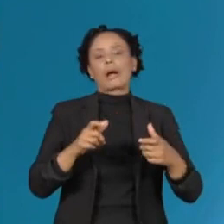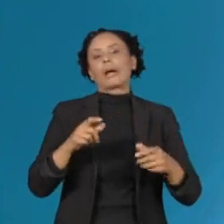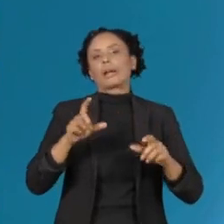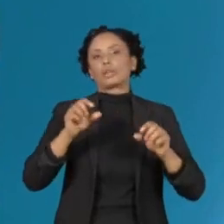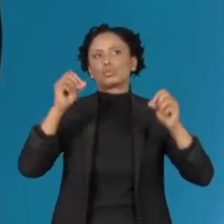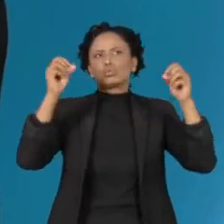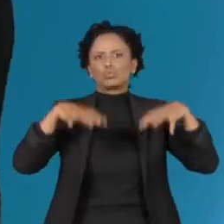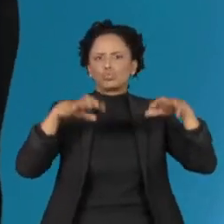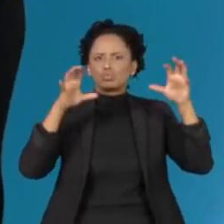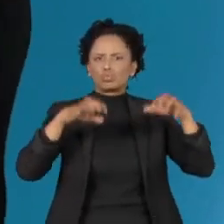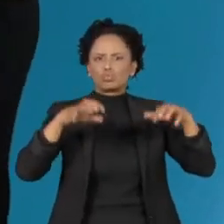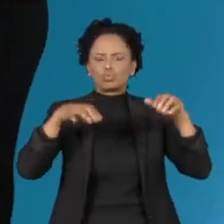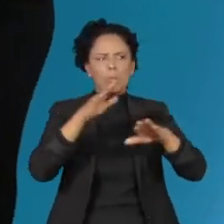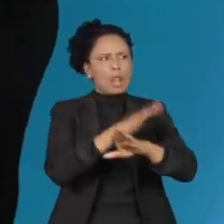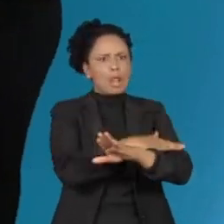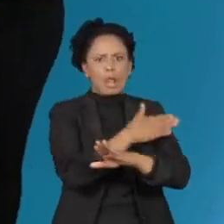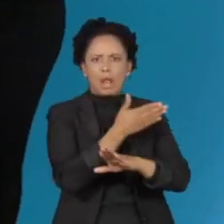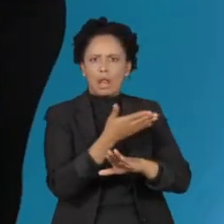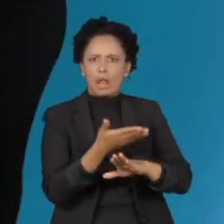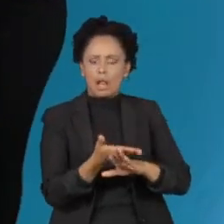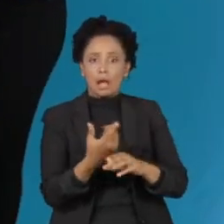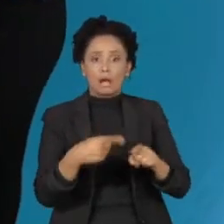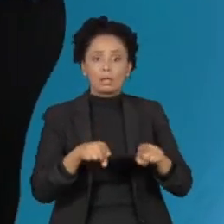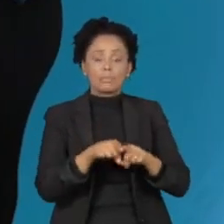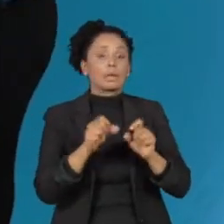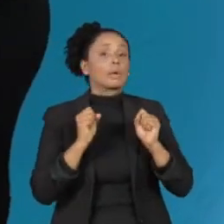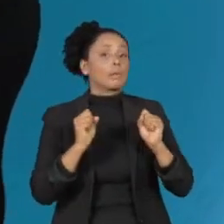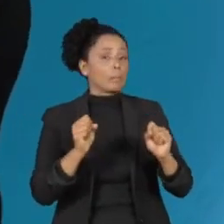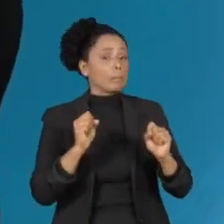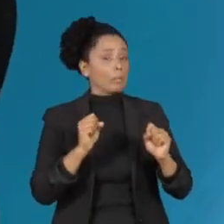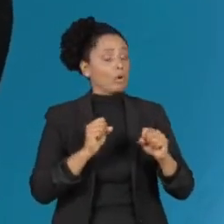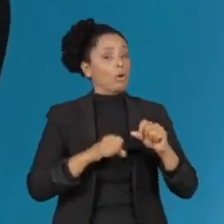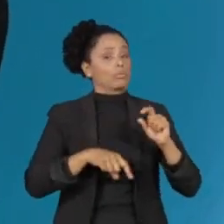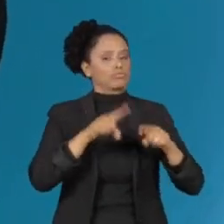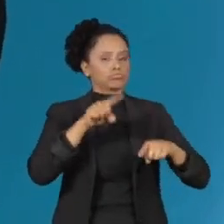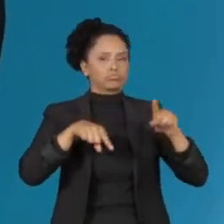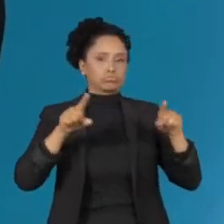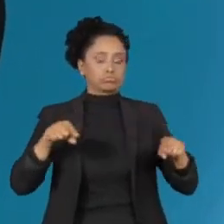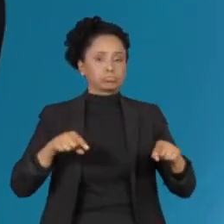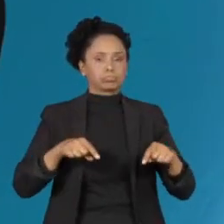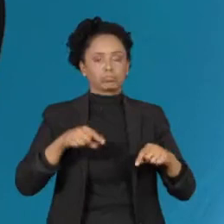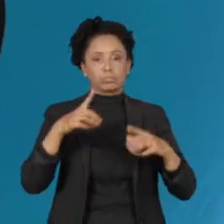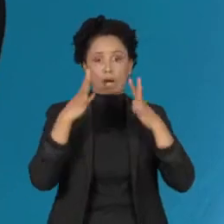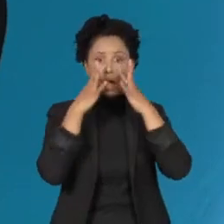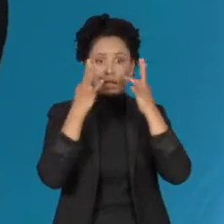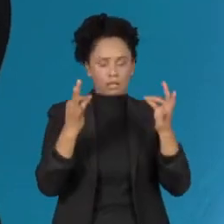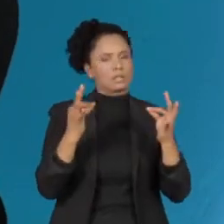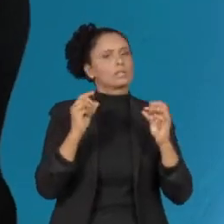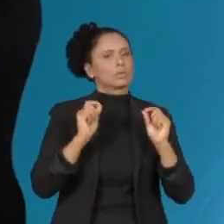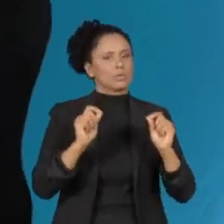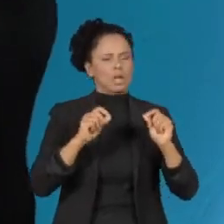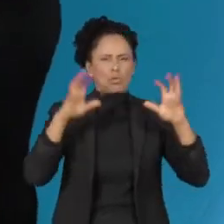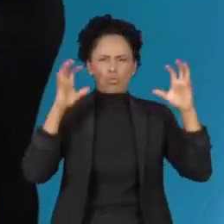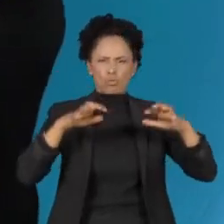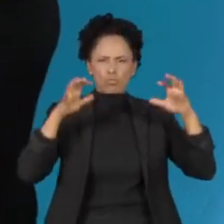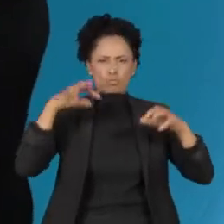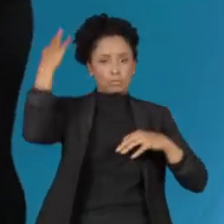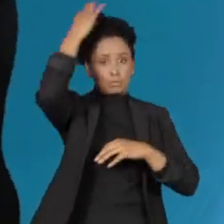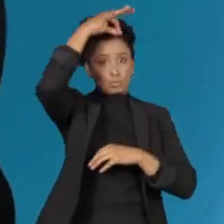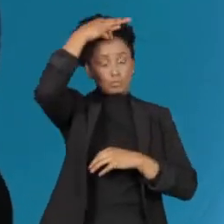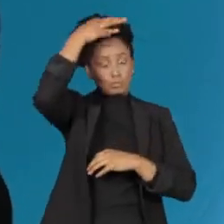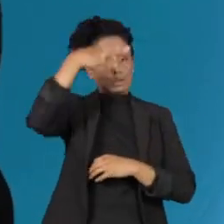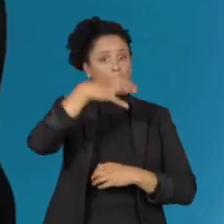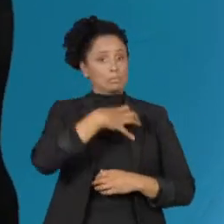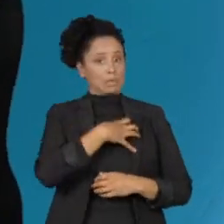ainda ao longo do dia e possibilidade para transtornos. Tem alerta de temporais também no Espírito Santo, no estado da Bahia,